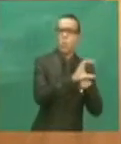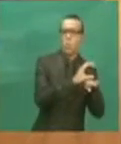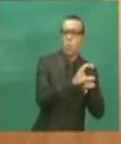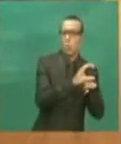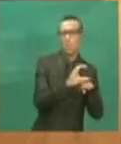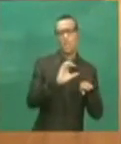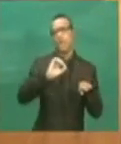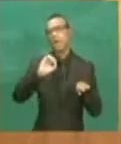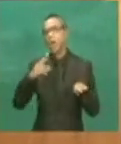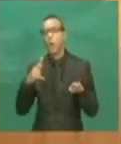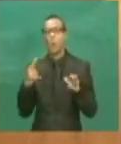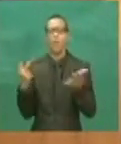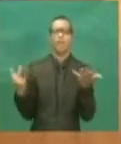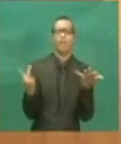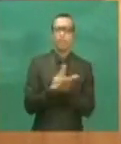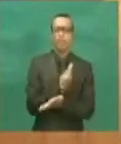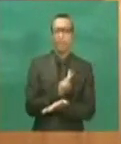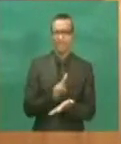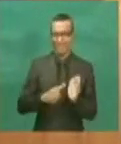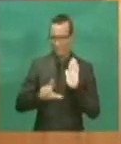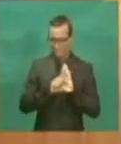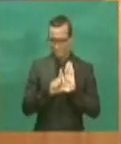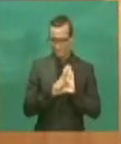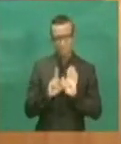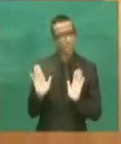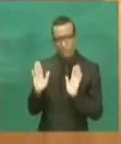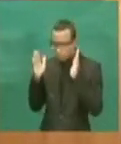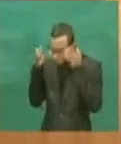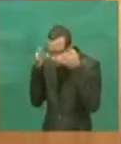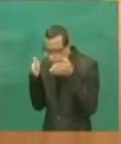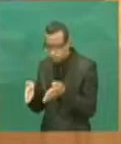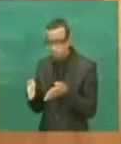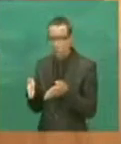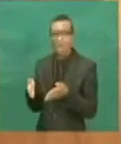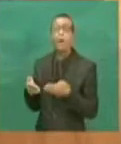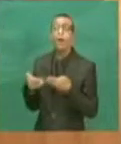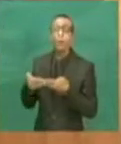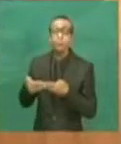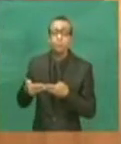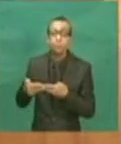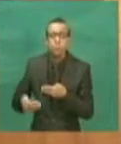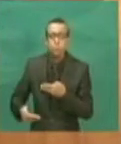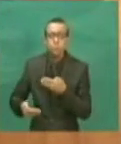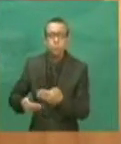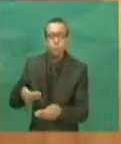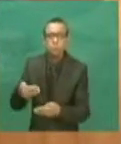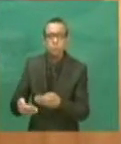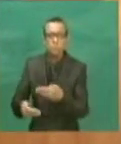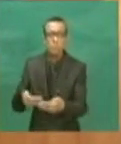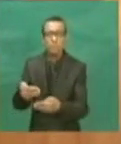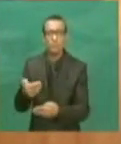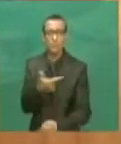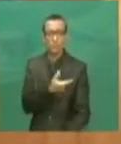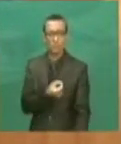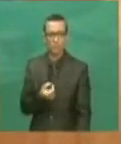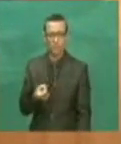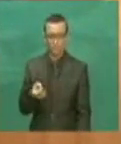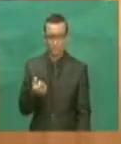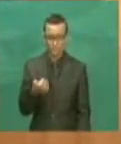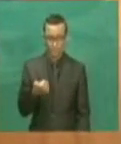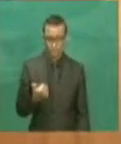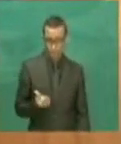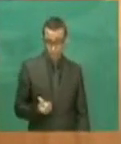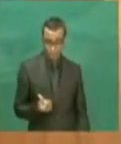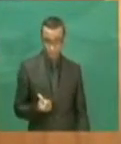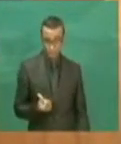da inconstitucionalidade, que adoravante, a partir do ano de 2016,